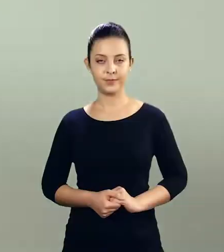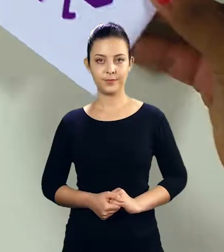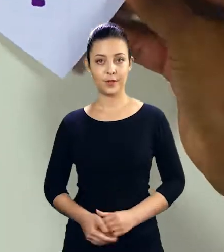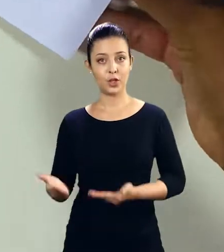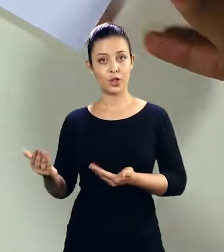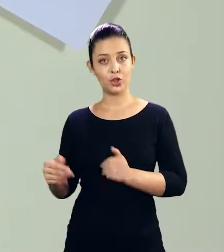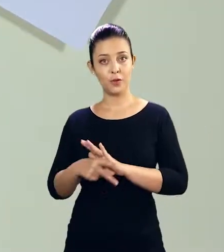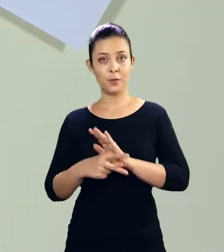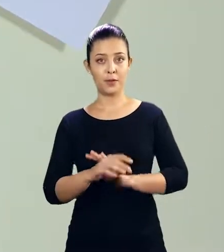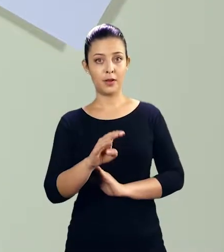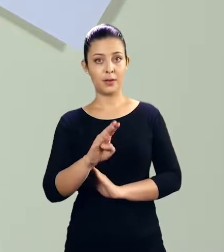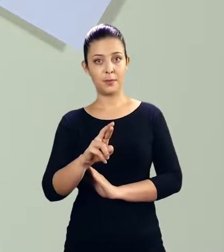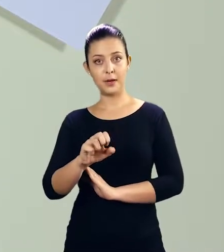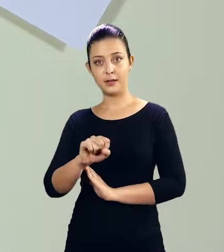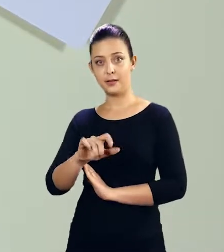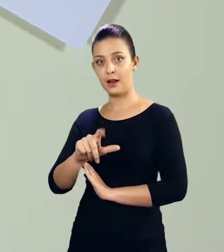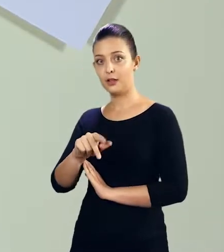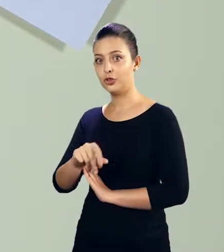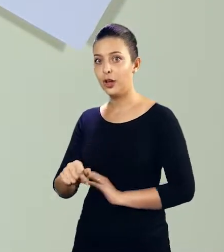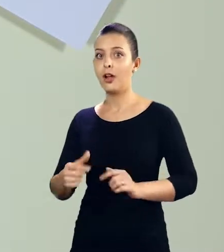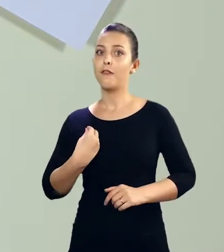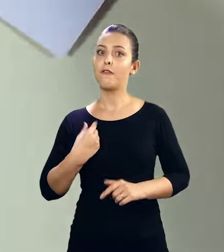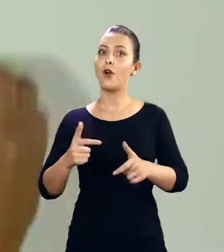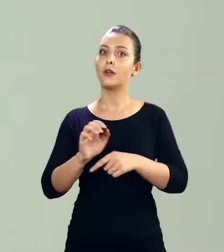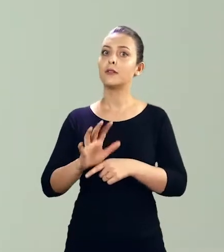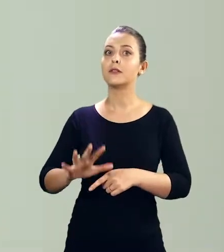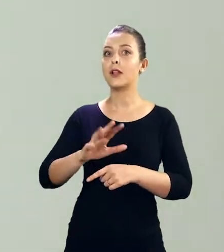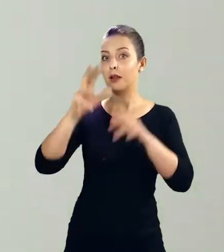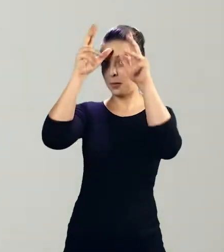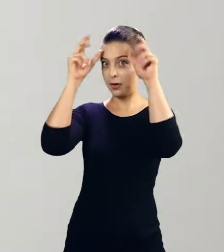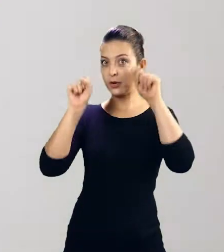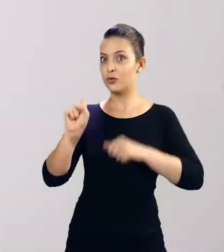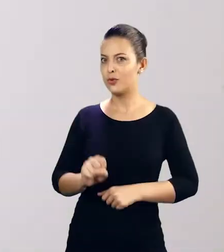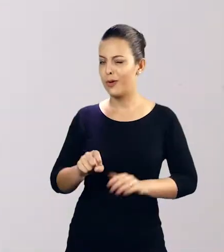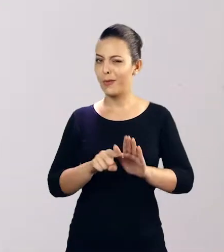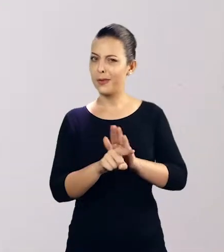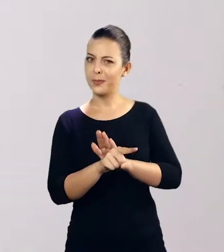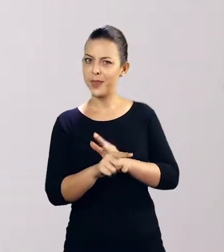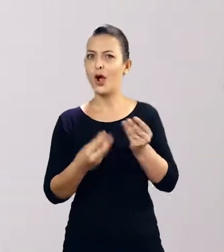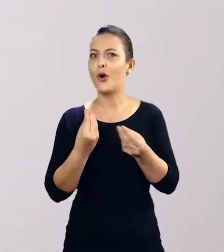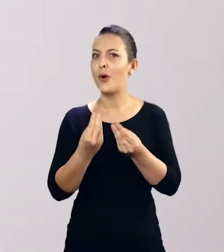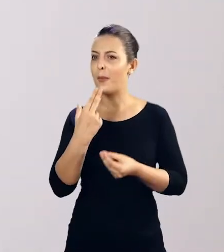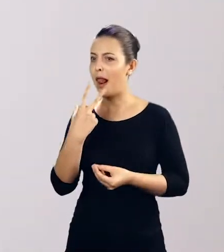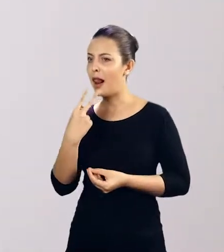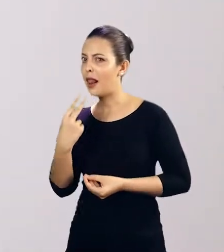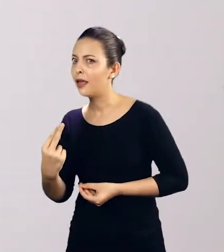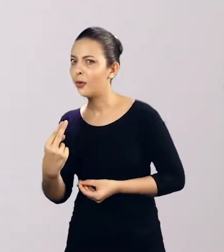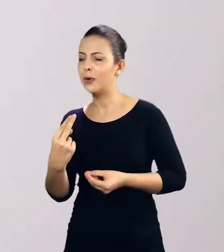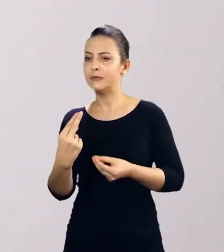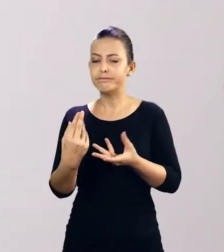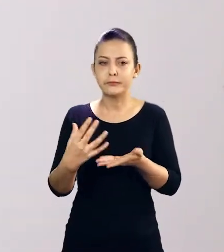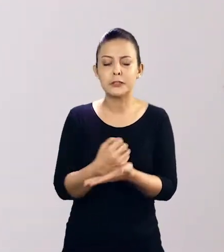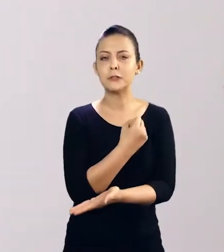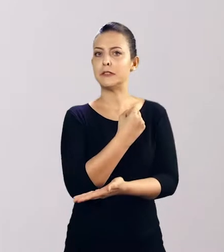Os jovens de Brasilândia, no Mato Grosso do Sul, têm uma pergunta pra você. Como salvar uma língua prestes